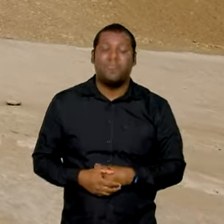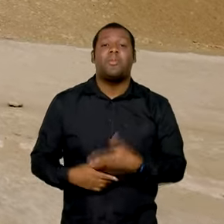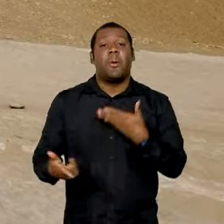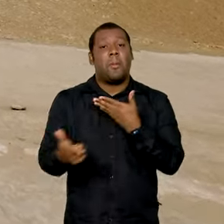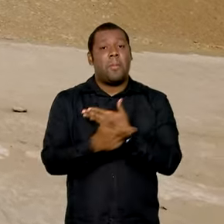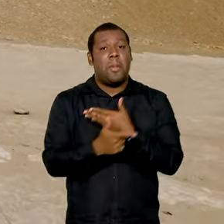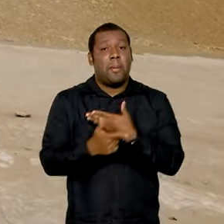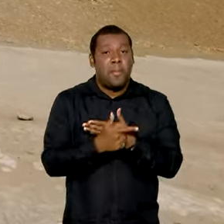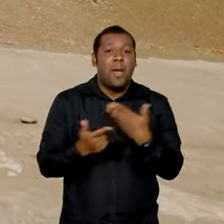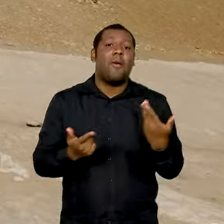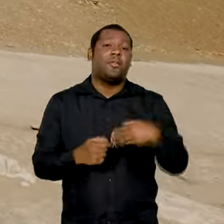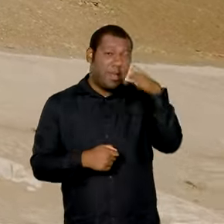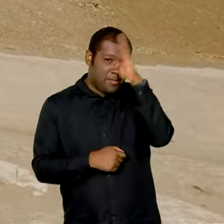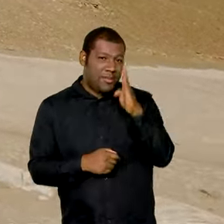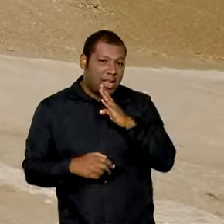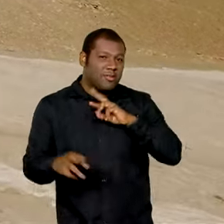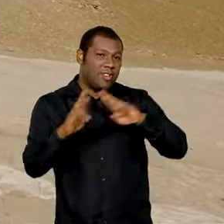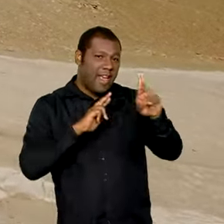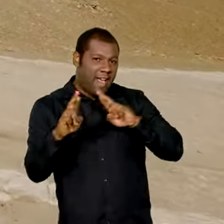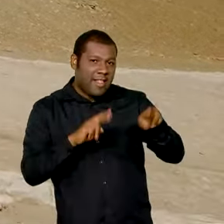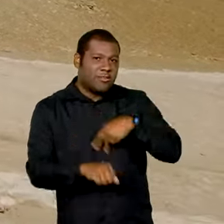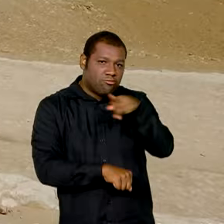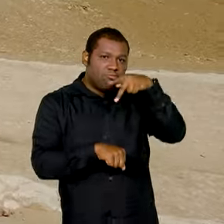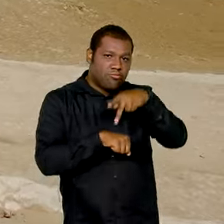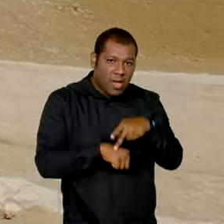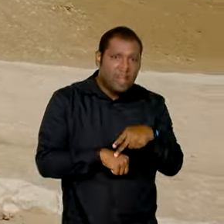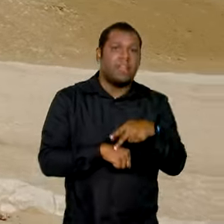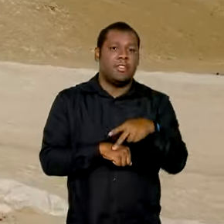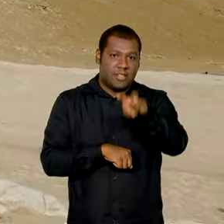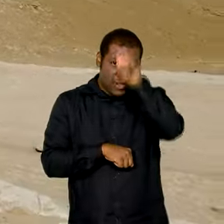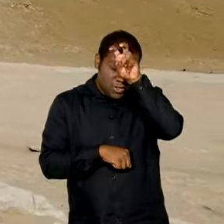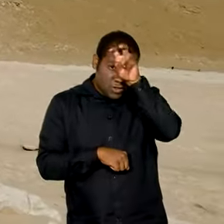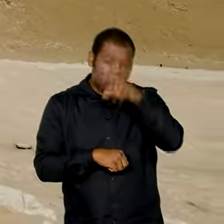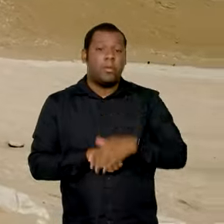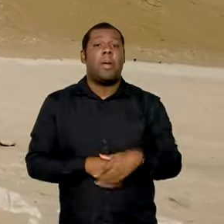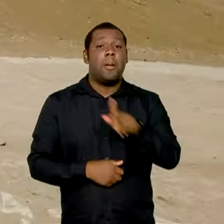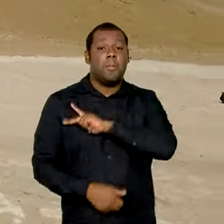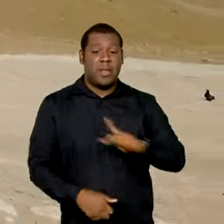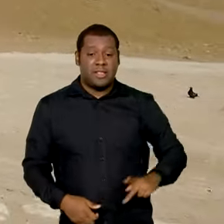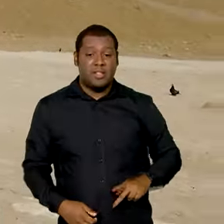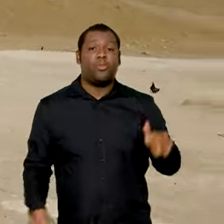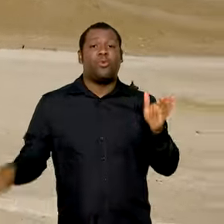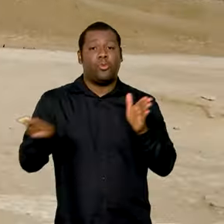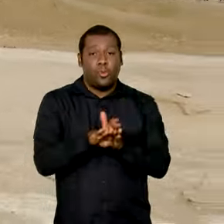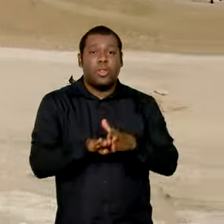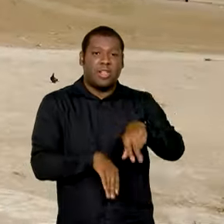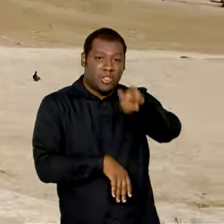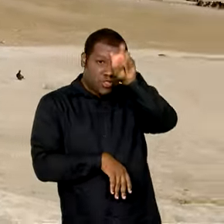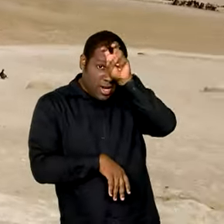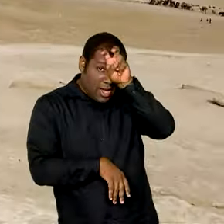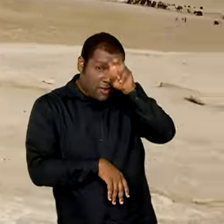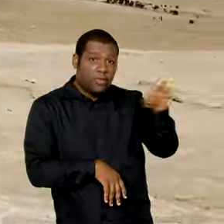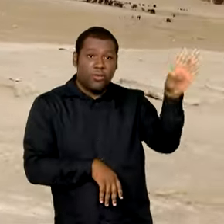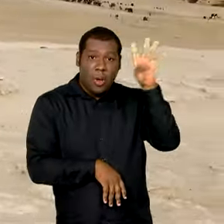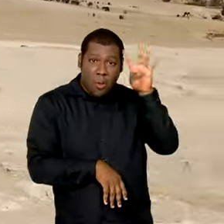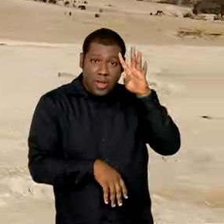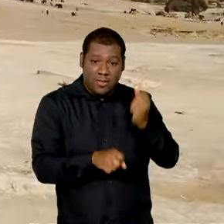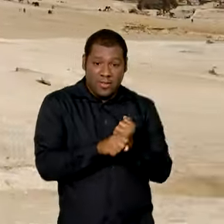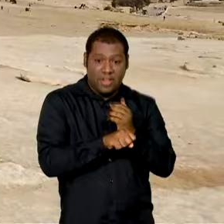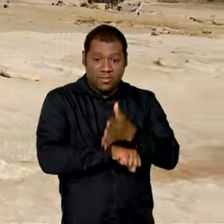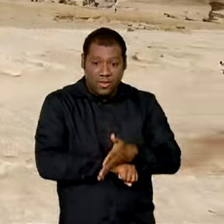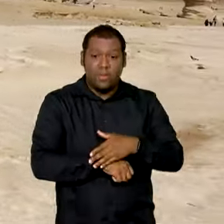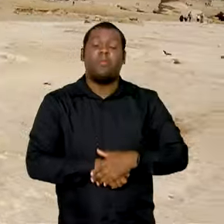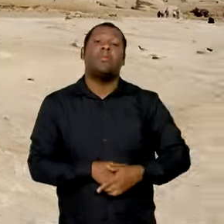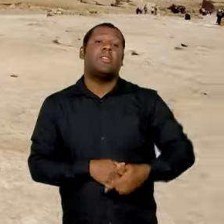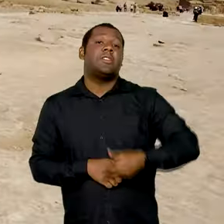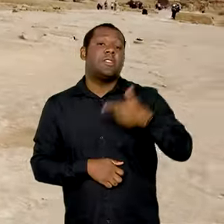os laços entre os dois países, o presidente Lula chega ao Egito nesta quarta-feira. Essa é a segunda visita